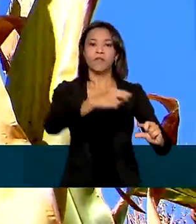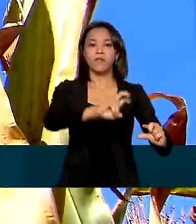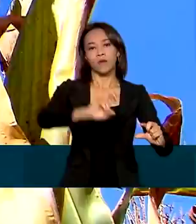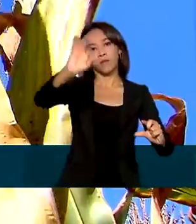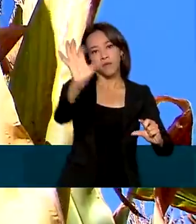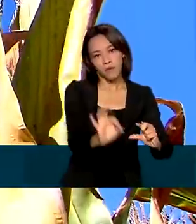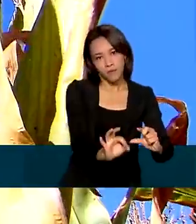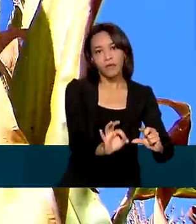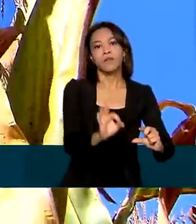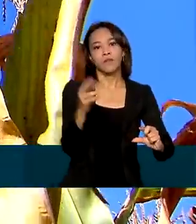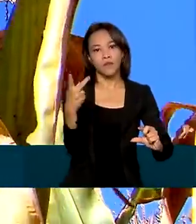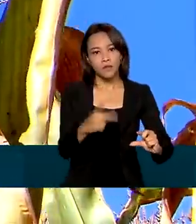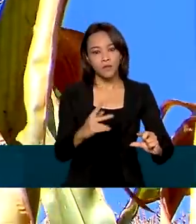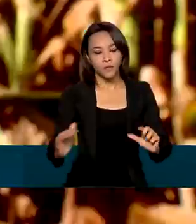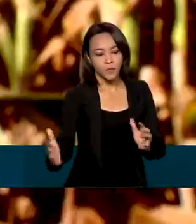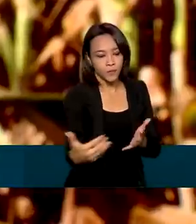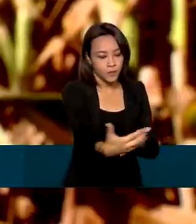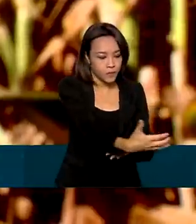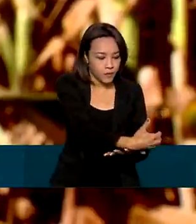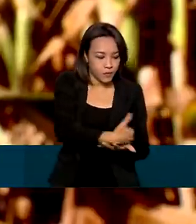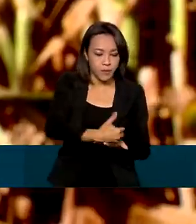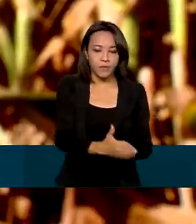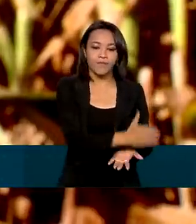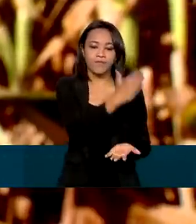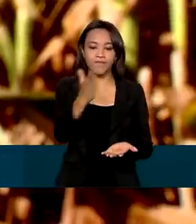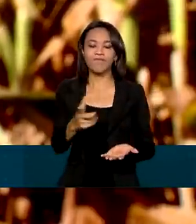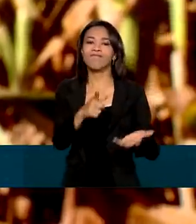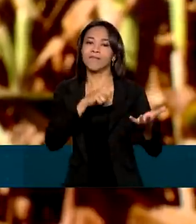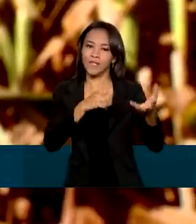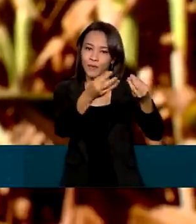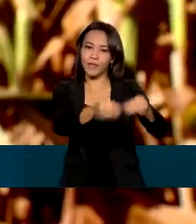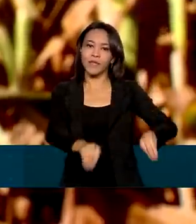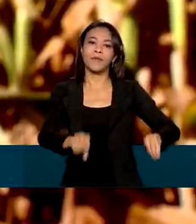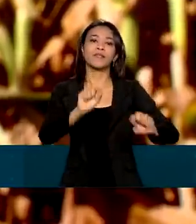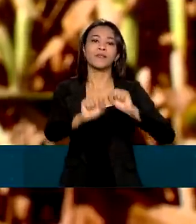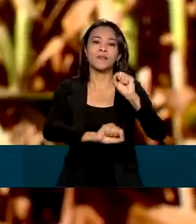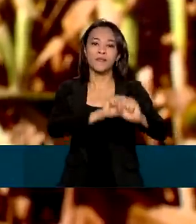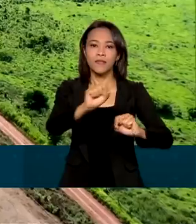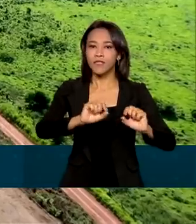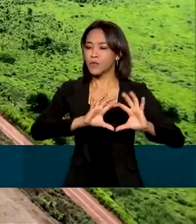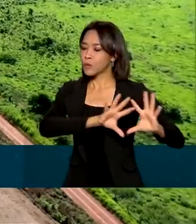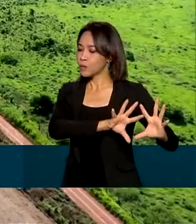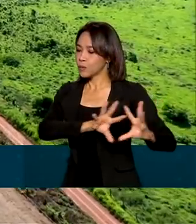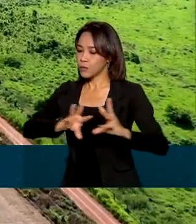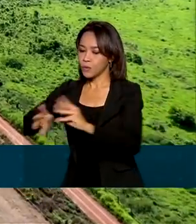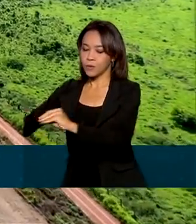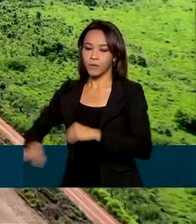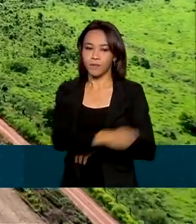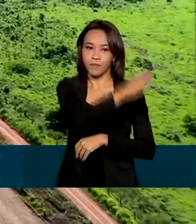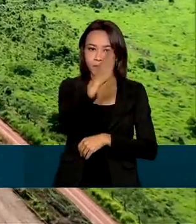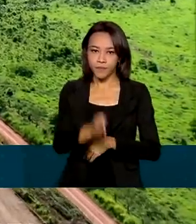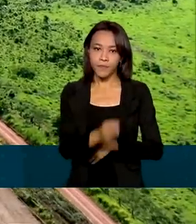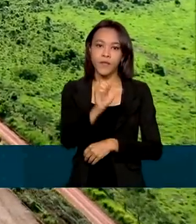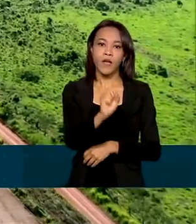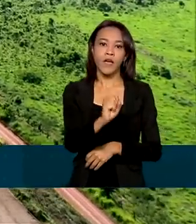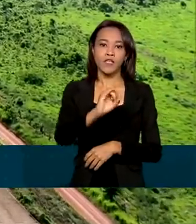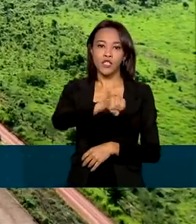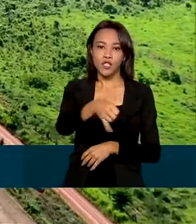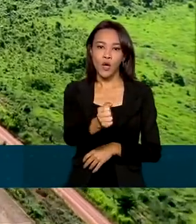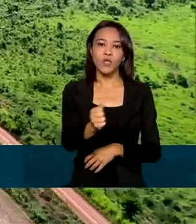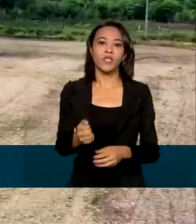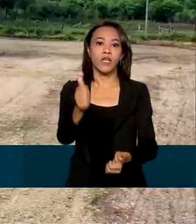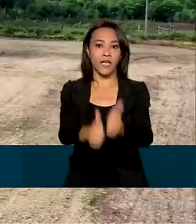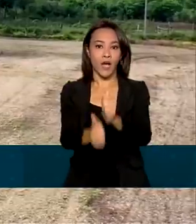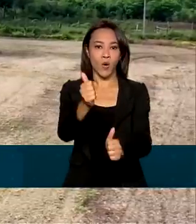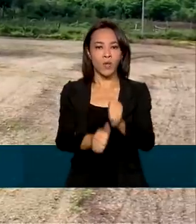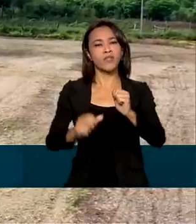% na sua produtividade, afetando, portanto, a sua produção como um todo. Já no caso da soja e do arroz, eles foram menos